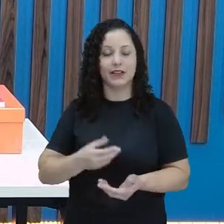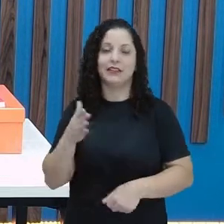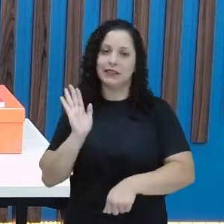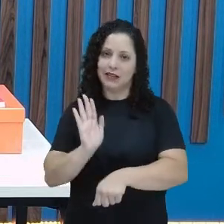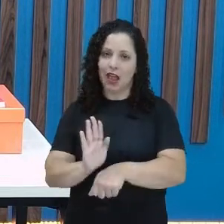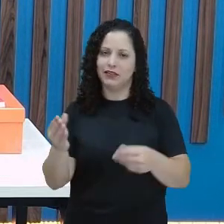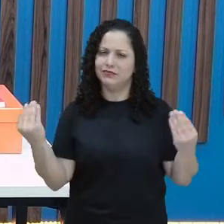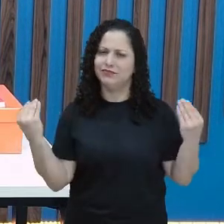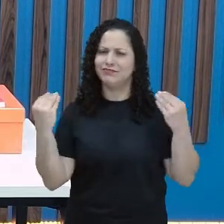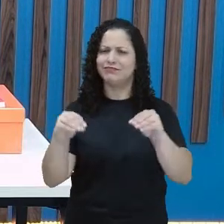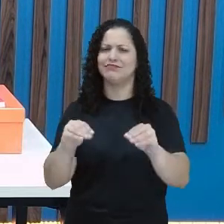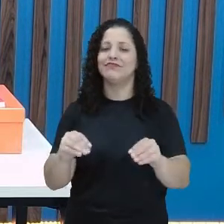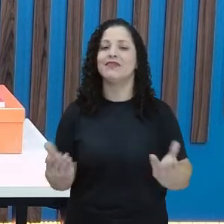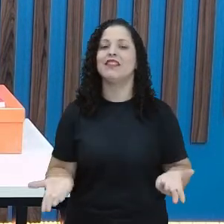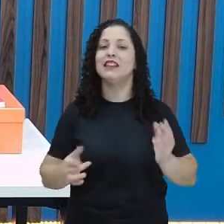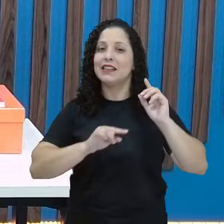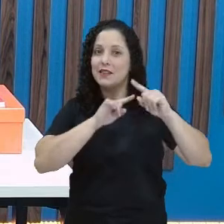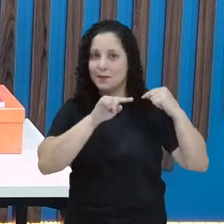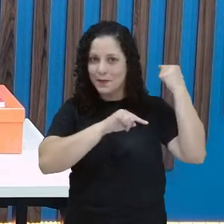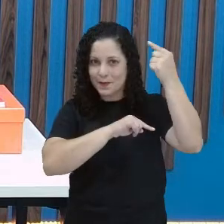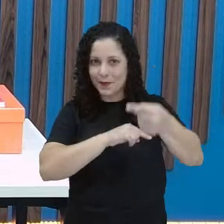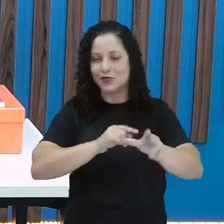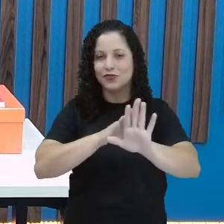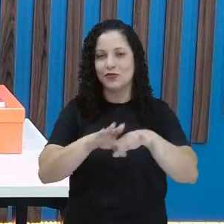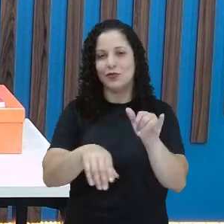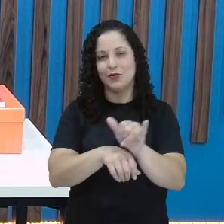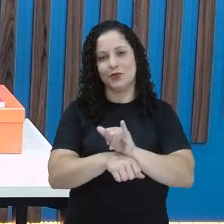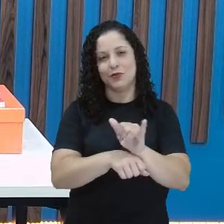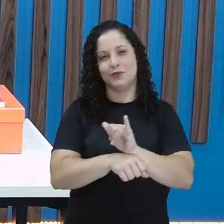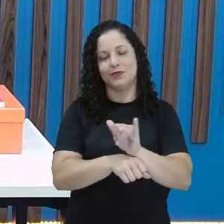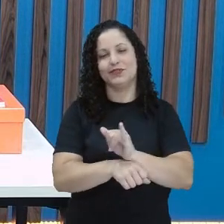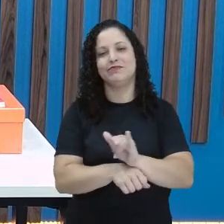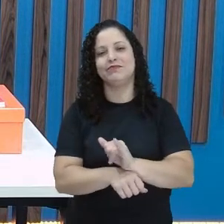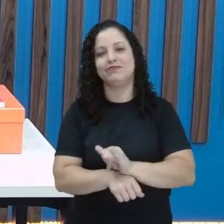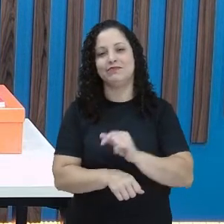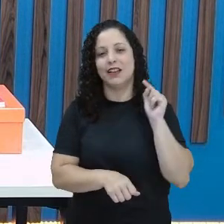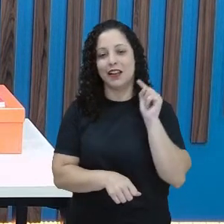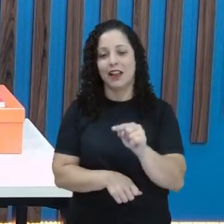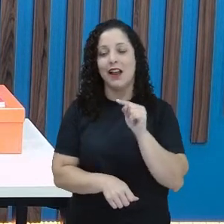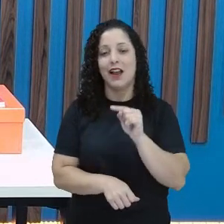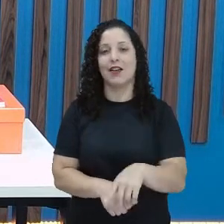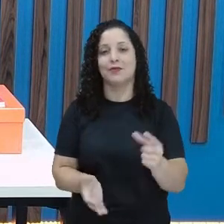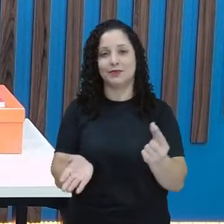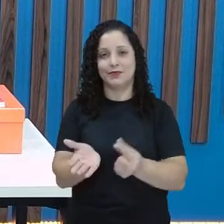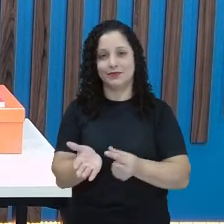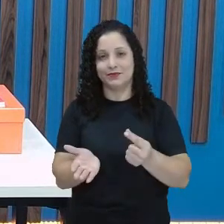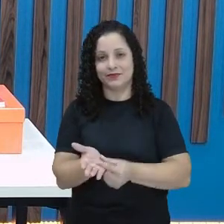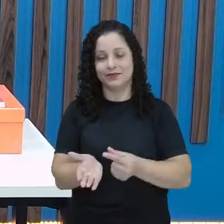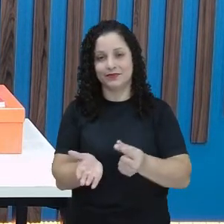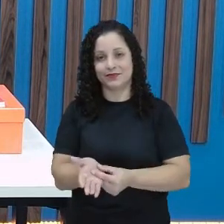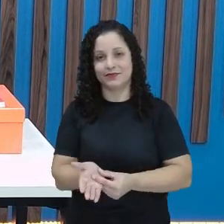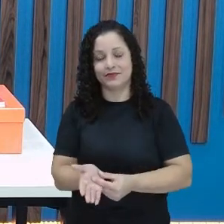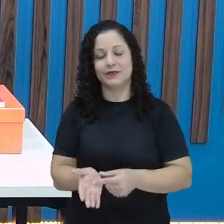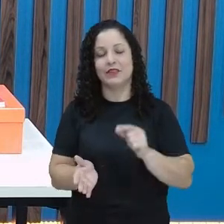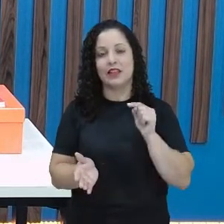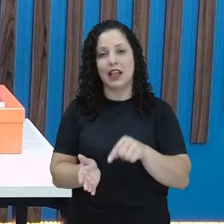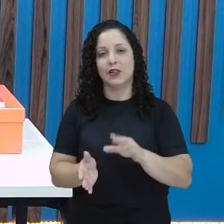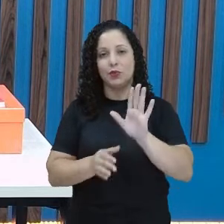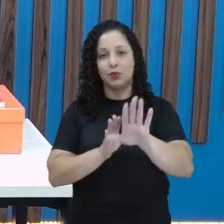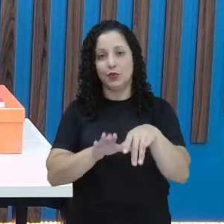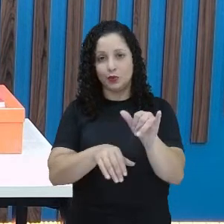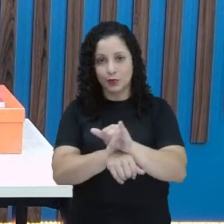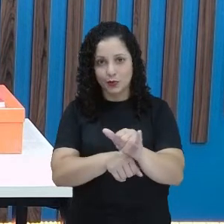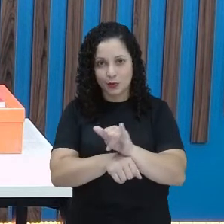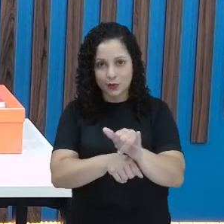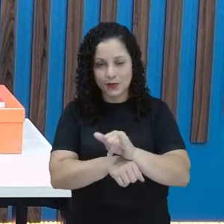Posteriormente essa aula vai estar onde? No YouTube, isso mesmo. No canal Educa Recife. A sua